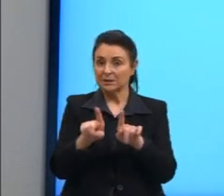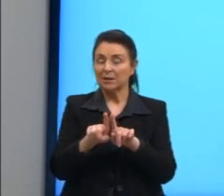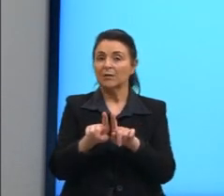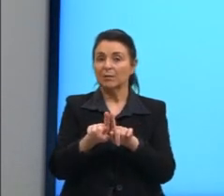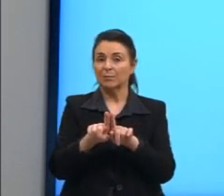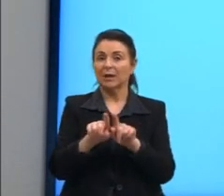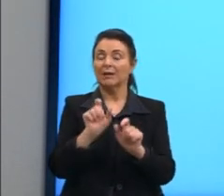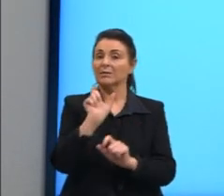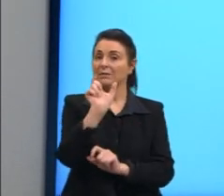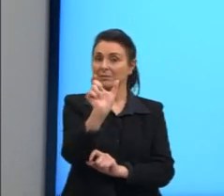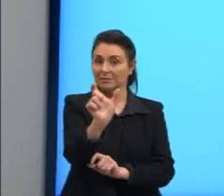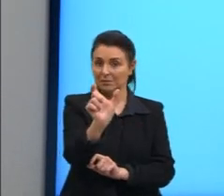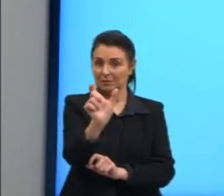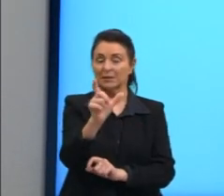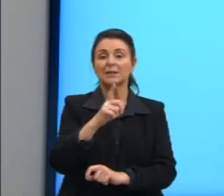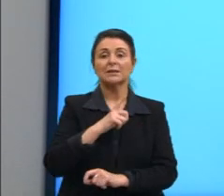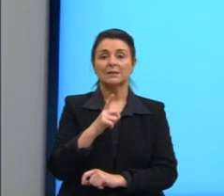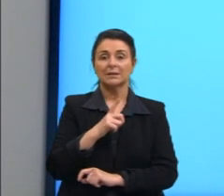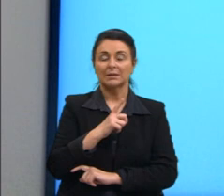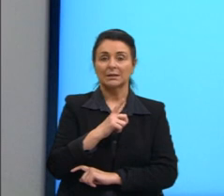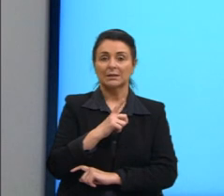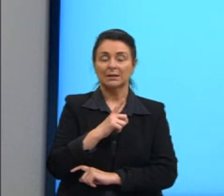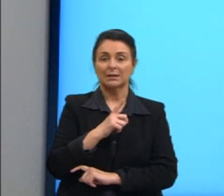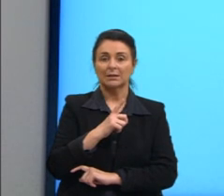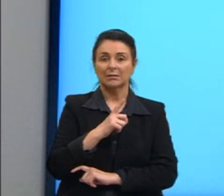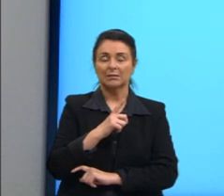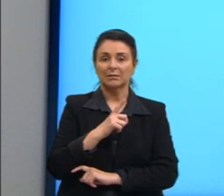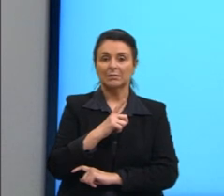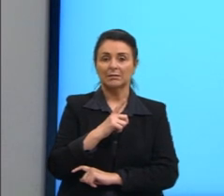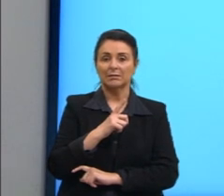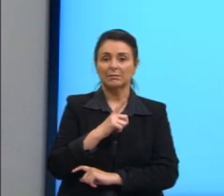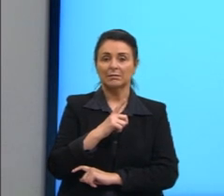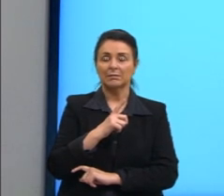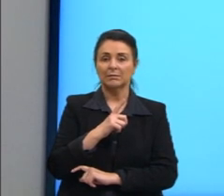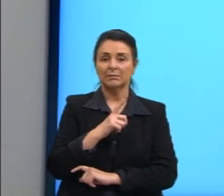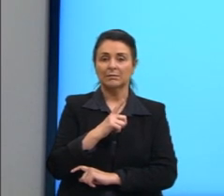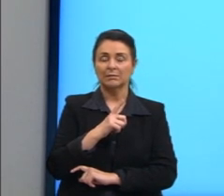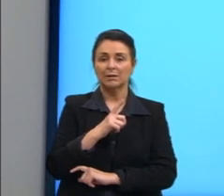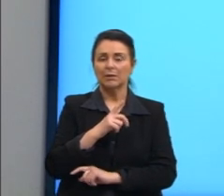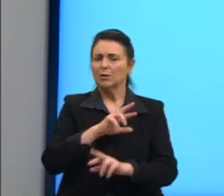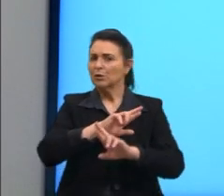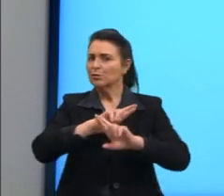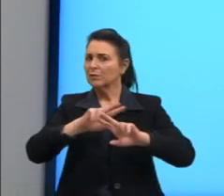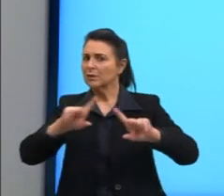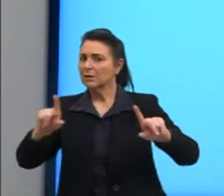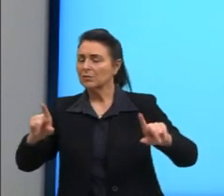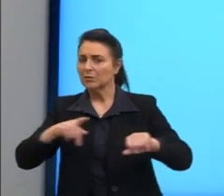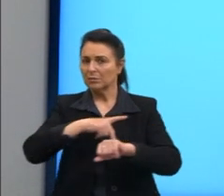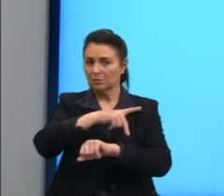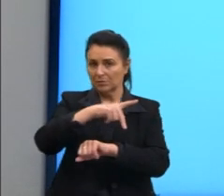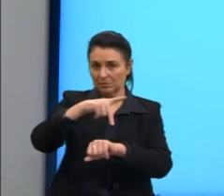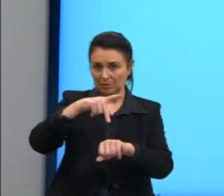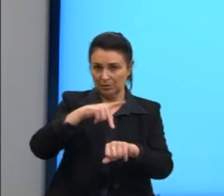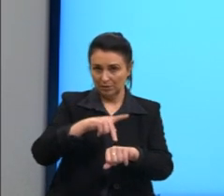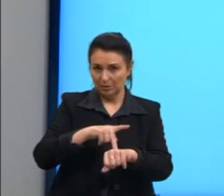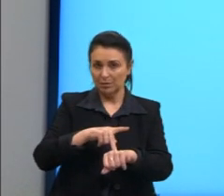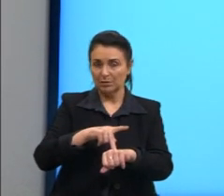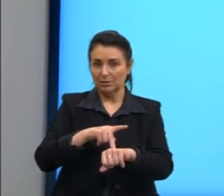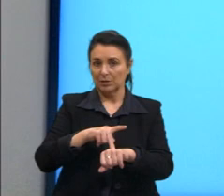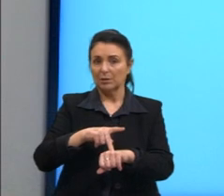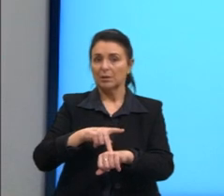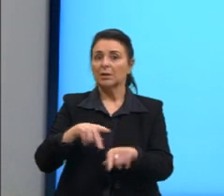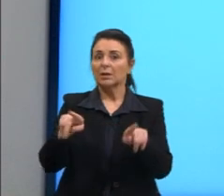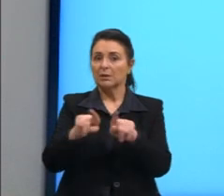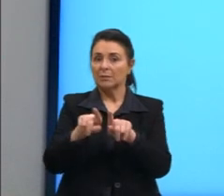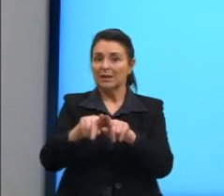vocábulos, termos encontrados em diferentes países e que são diferentes e dentro do